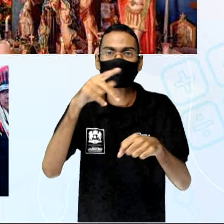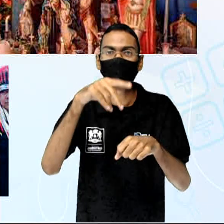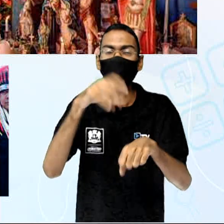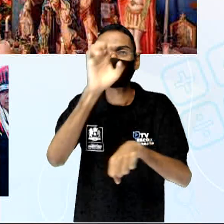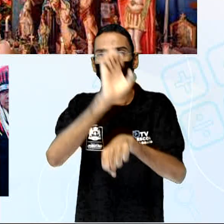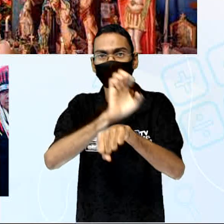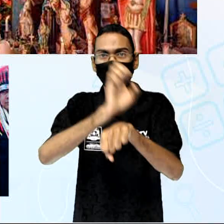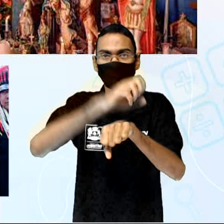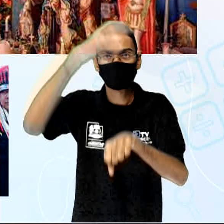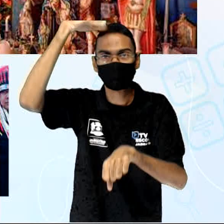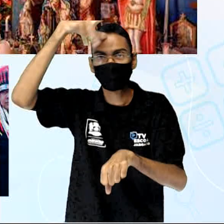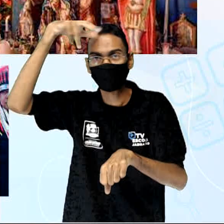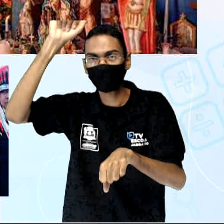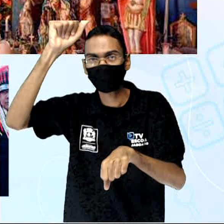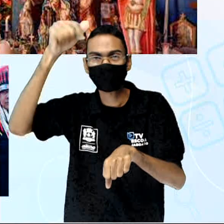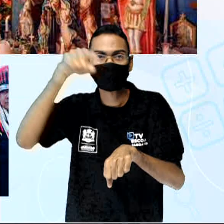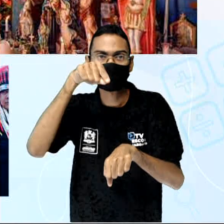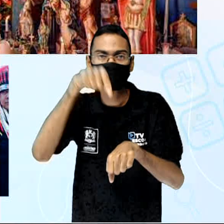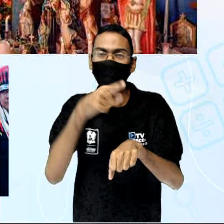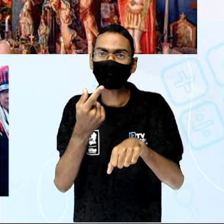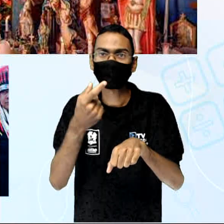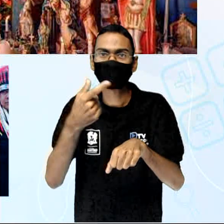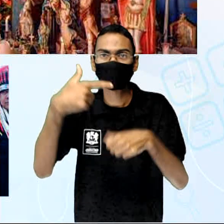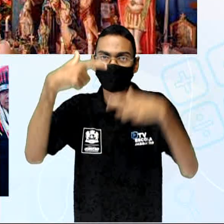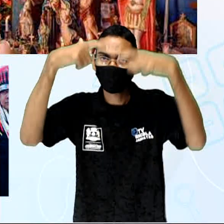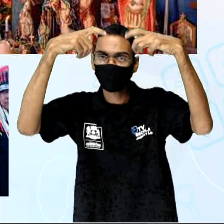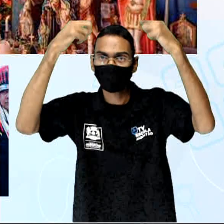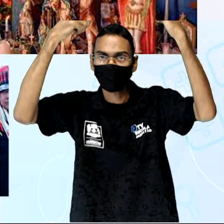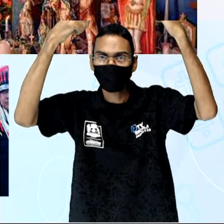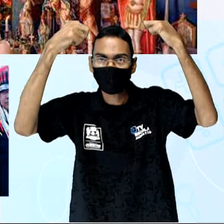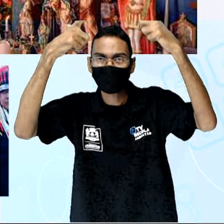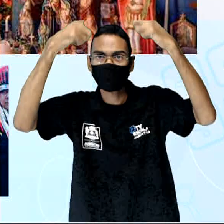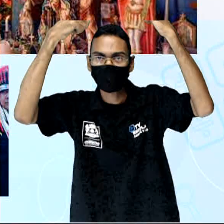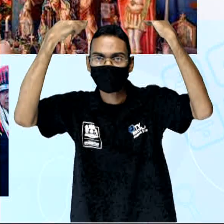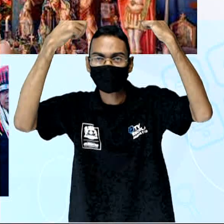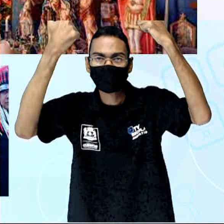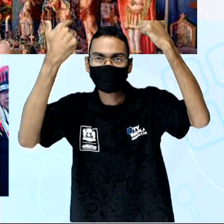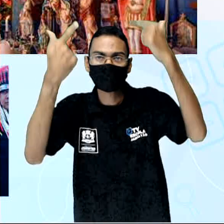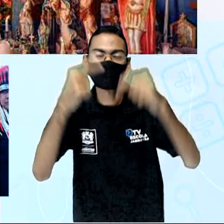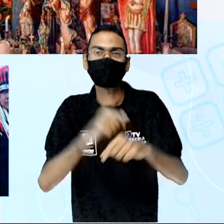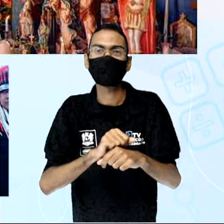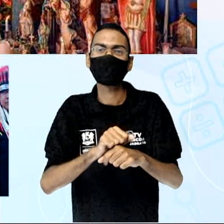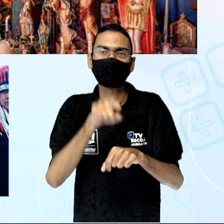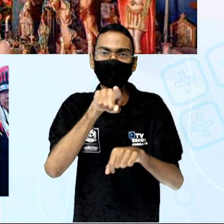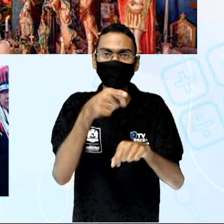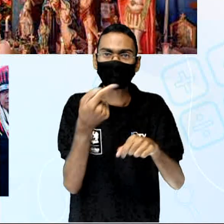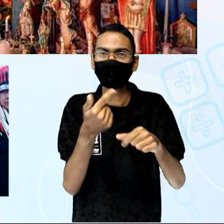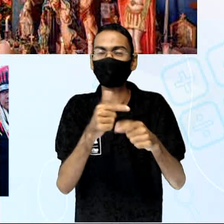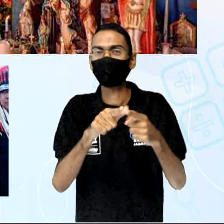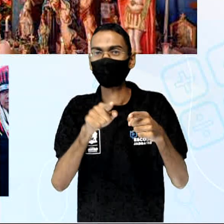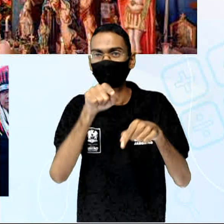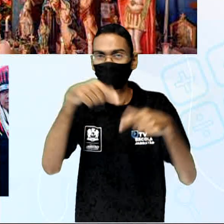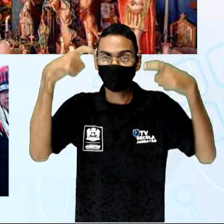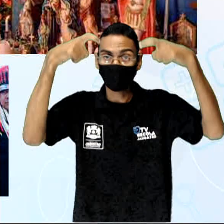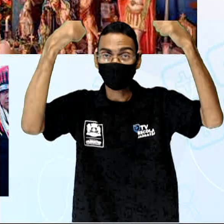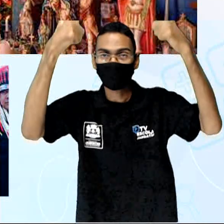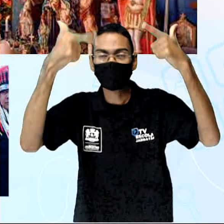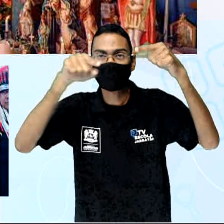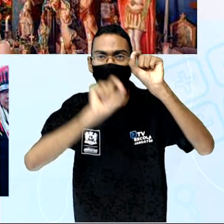um índio, com um cocá, mas já de uma tribo indígena americana, lá dos Estados Unidos, tá certo?